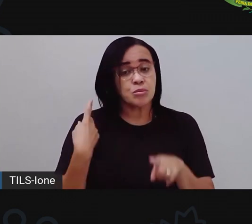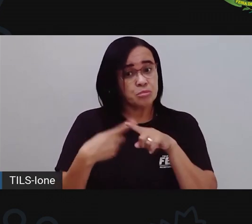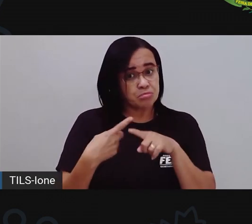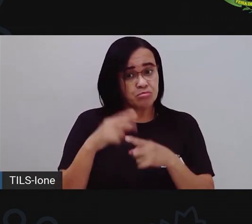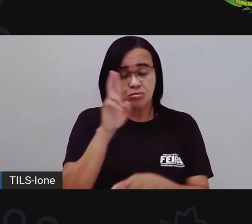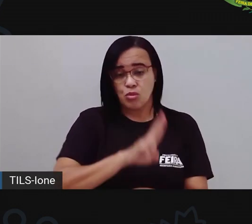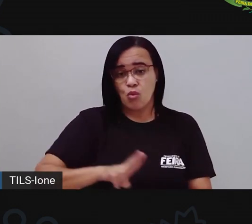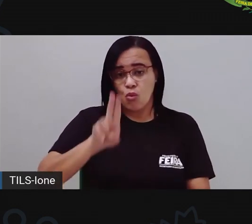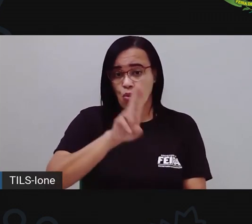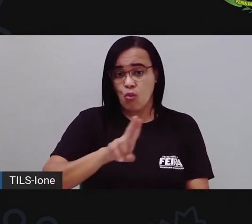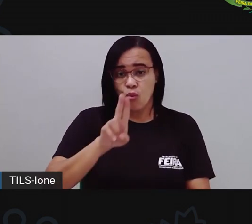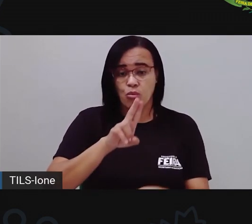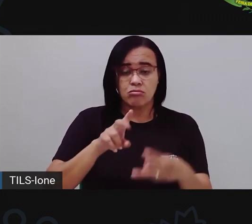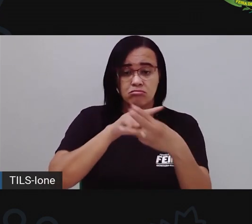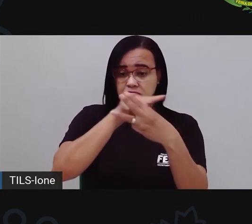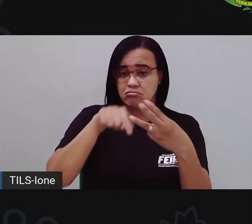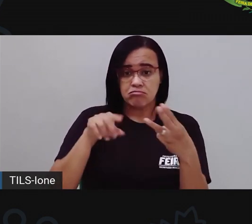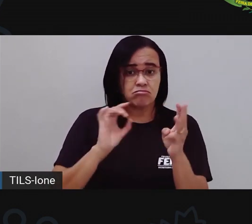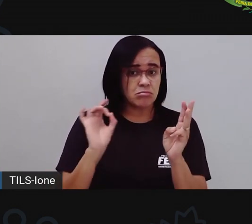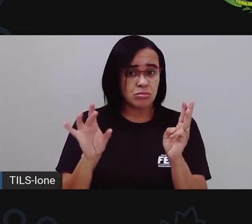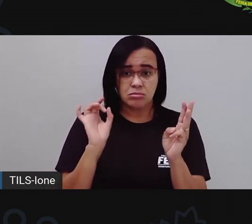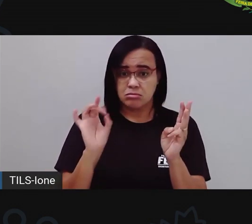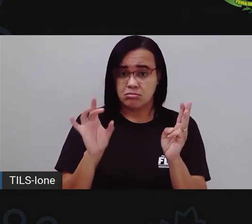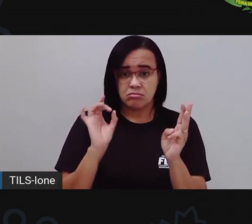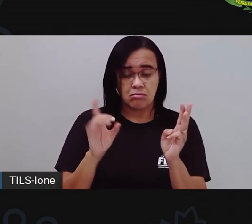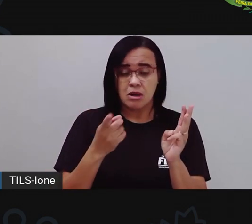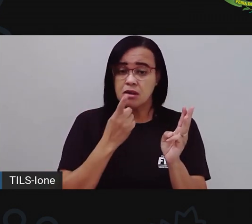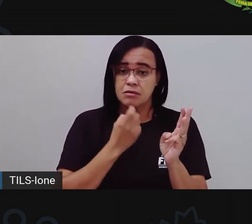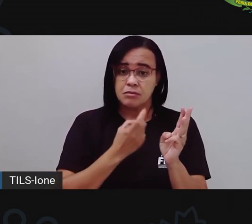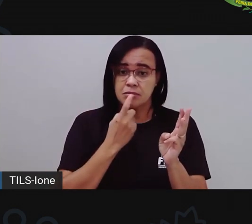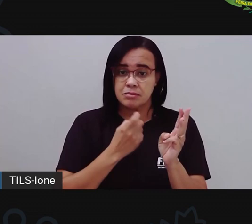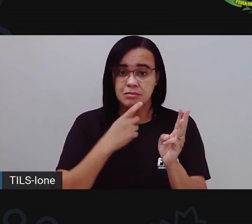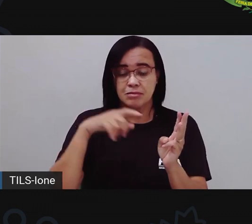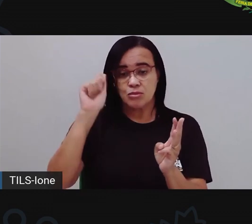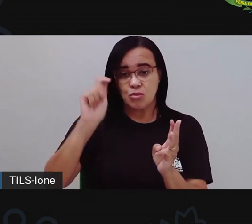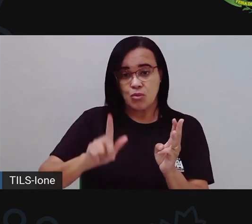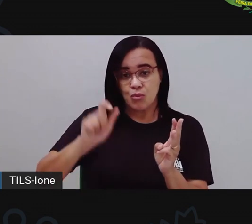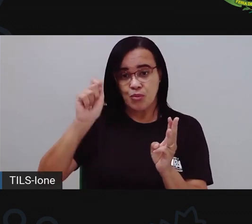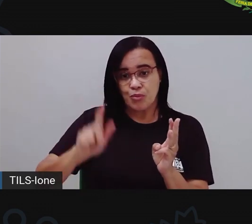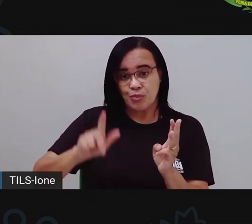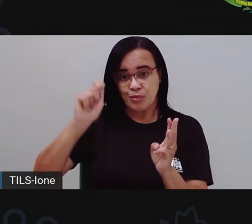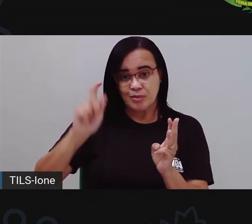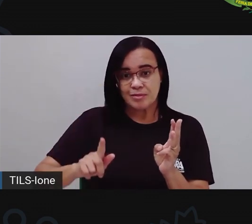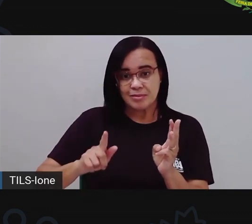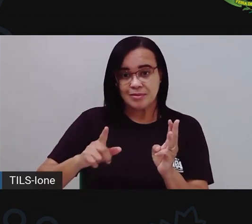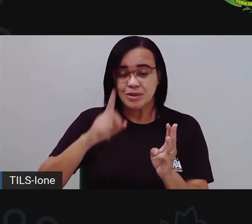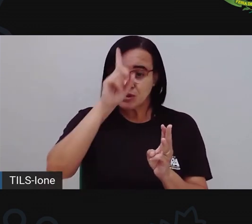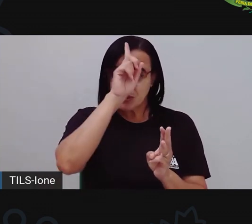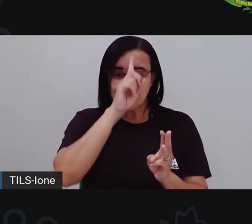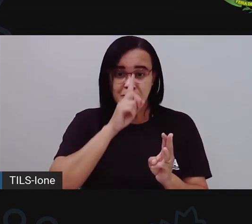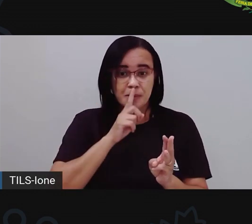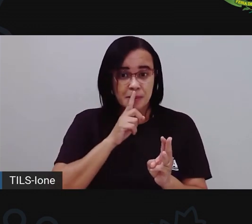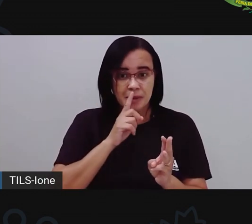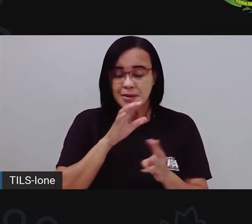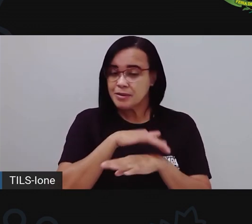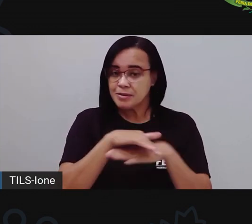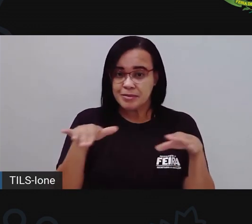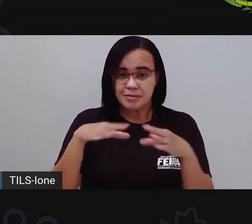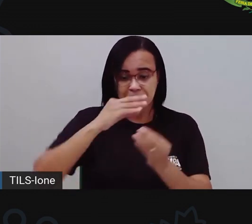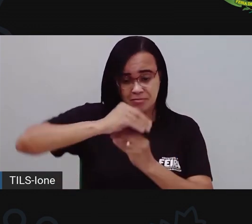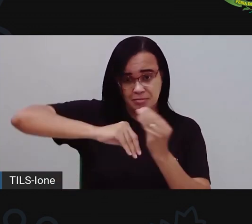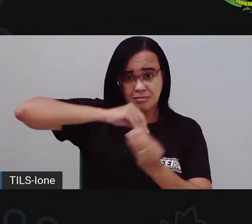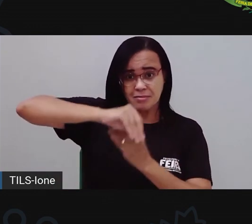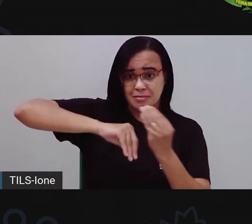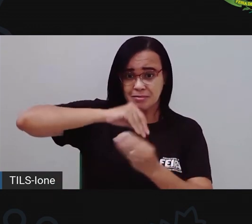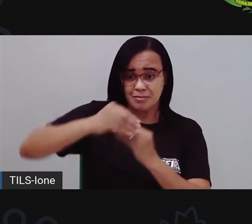cores, ó. A gente só usou o vermelho, o azul e o amarelo, né? E a gente formou aqui,